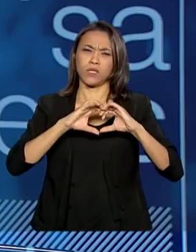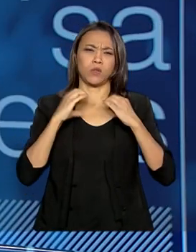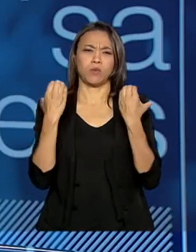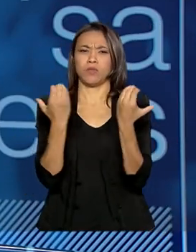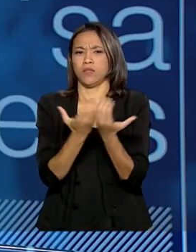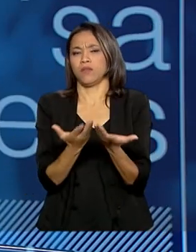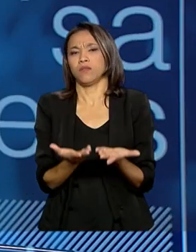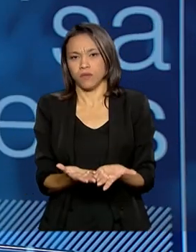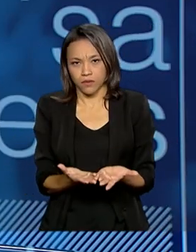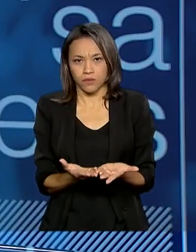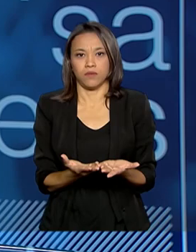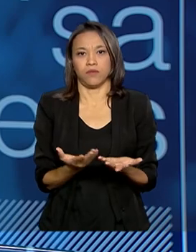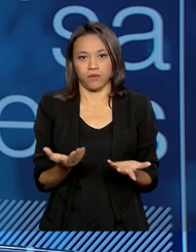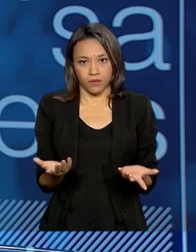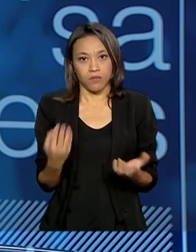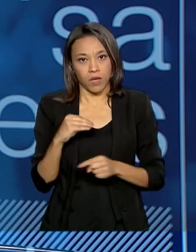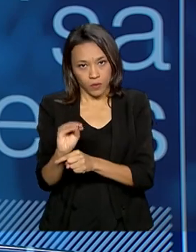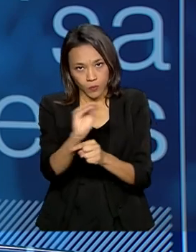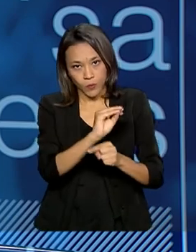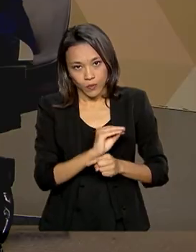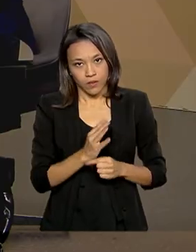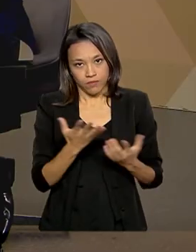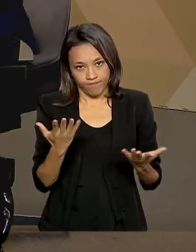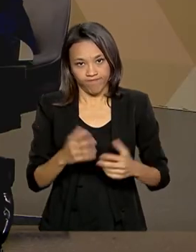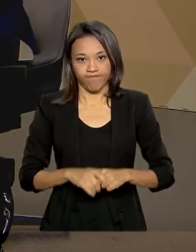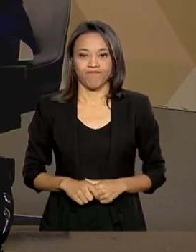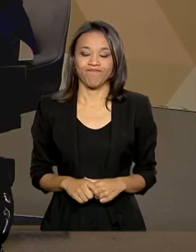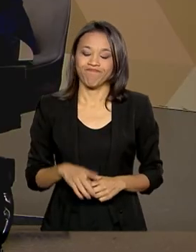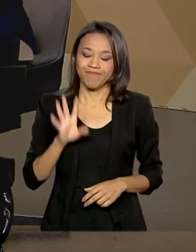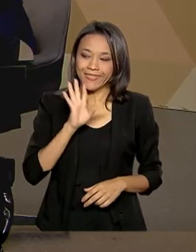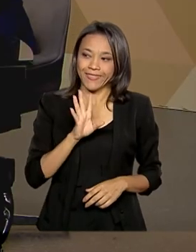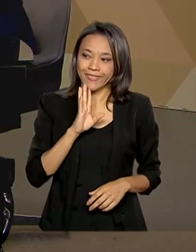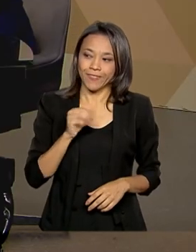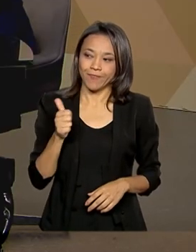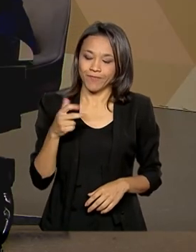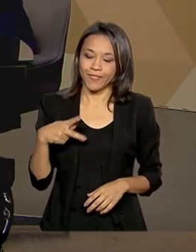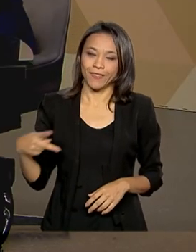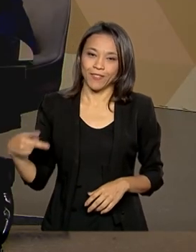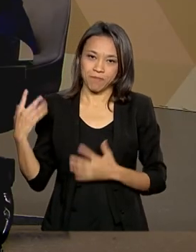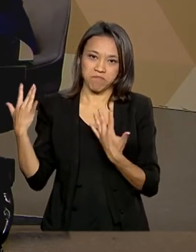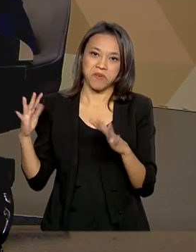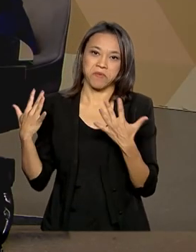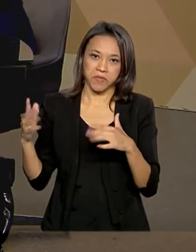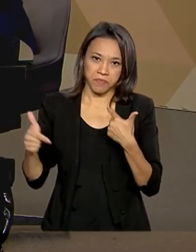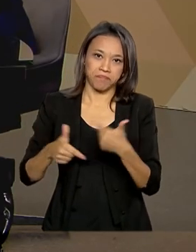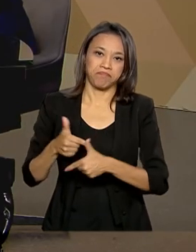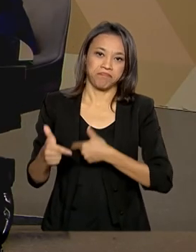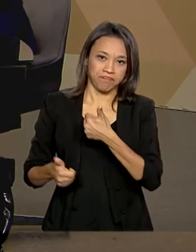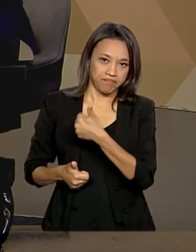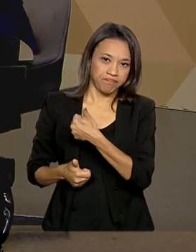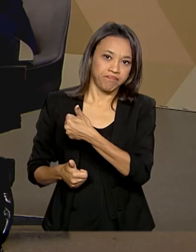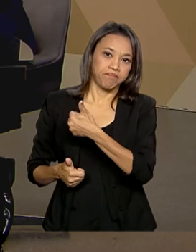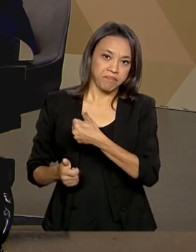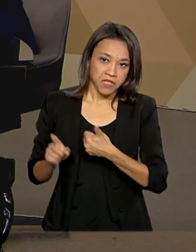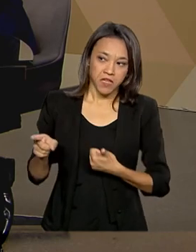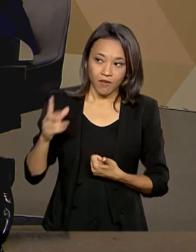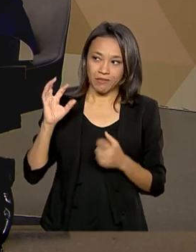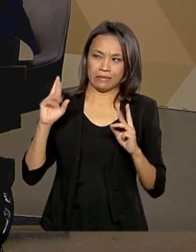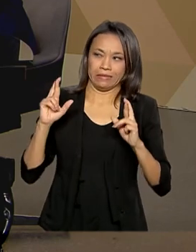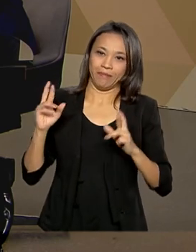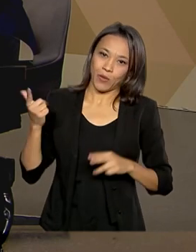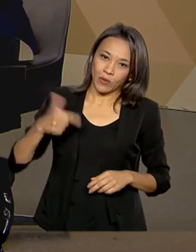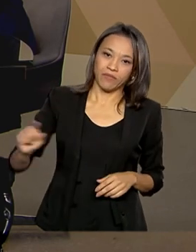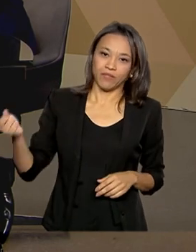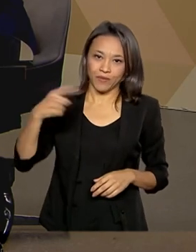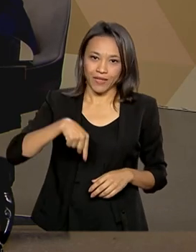que estão em torno da unidade de conservação. Bacana, presidente. Parabéns pelo trabalho. Espero ter o senhor de novo aqui no Brasil